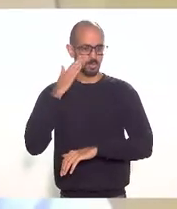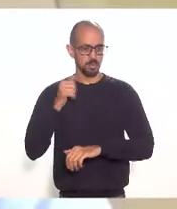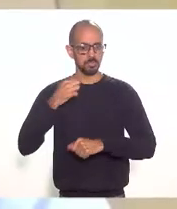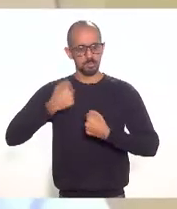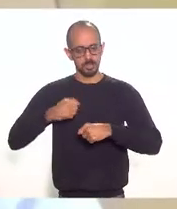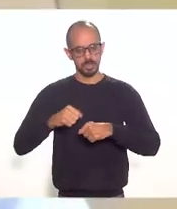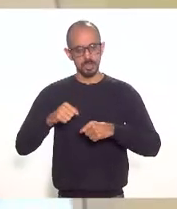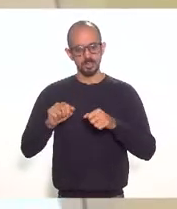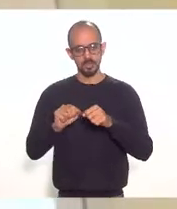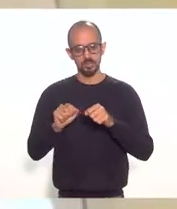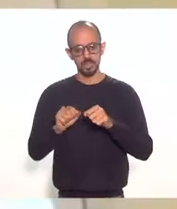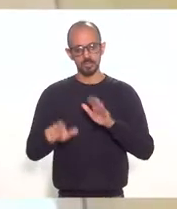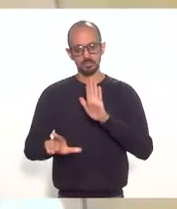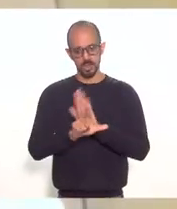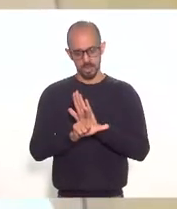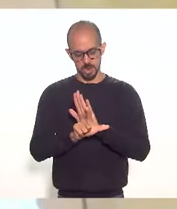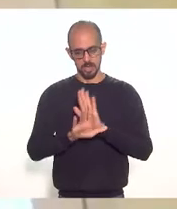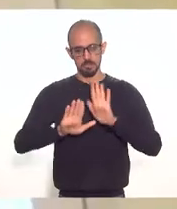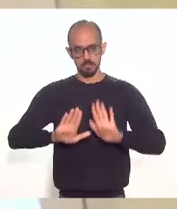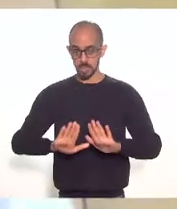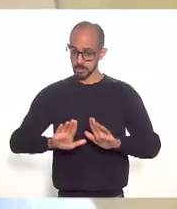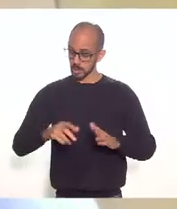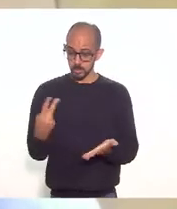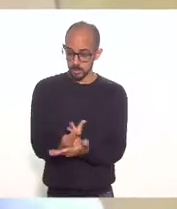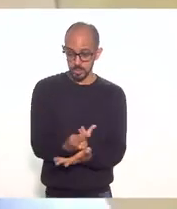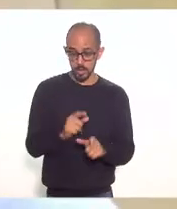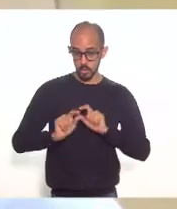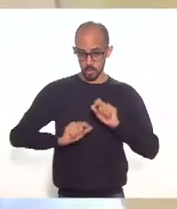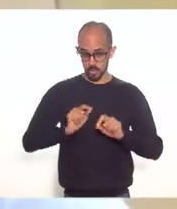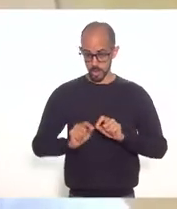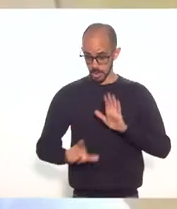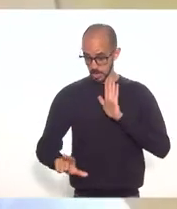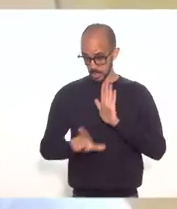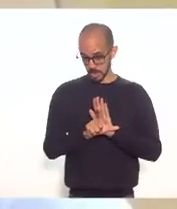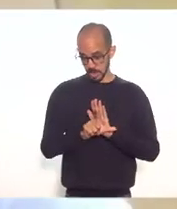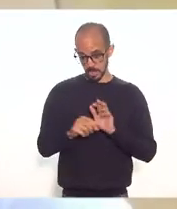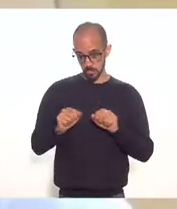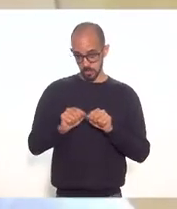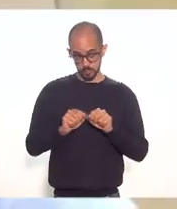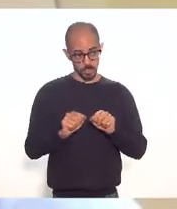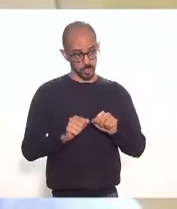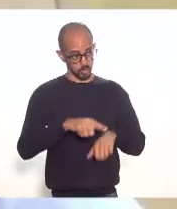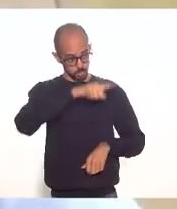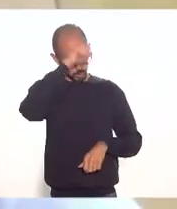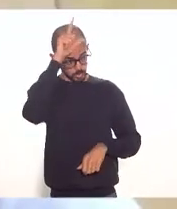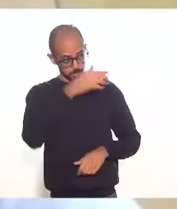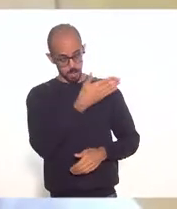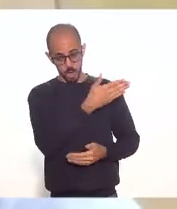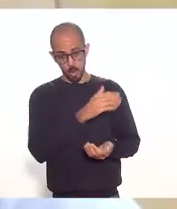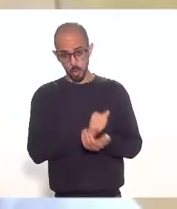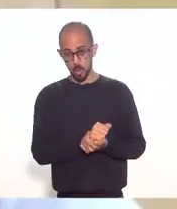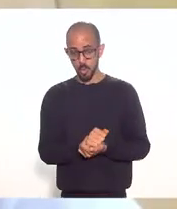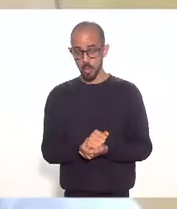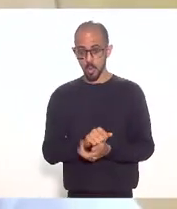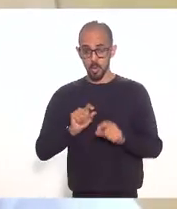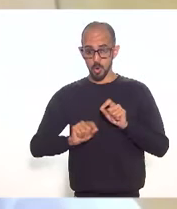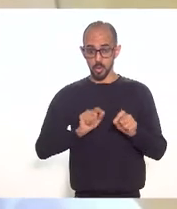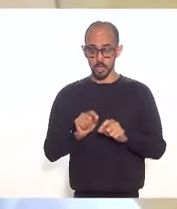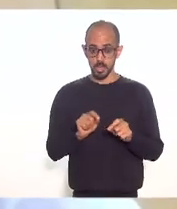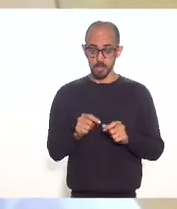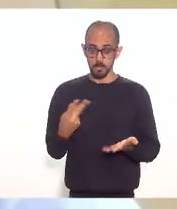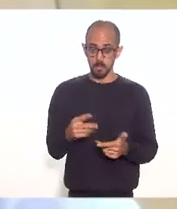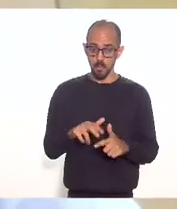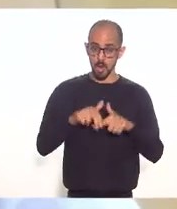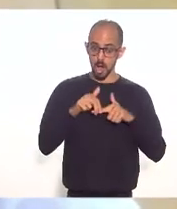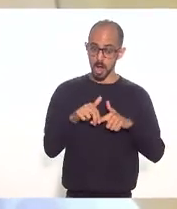O que aconteceu é que a legislação que estava tramitando de autoria do deputado Luiz Paulo, com o advento da